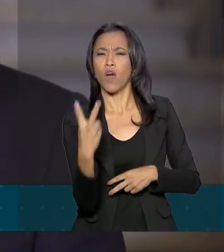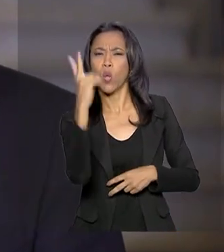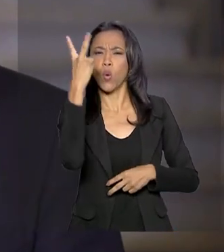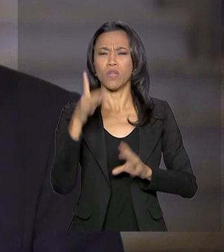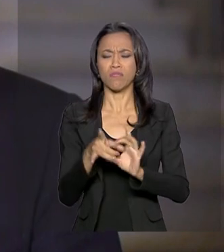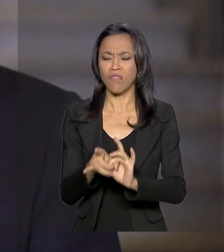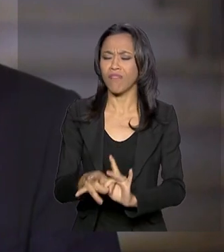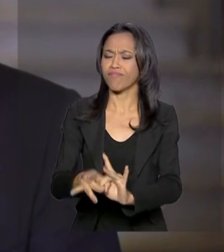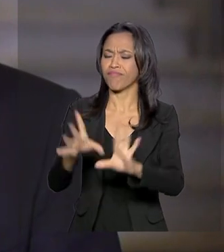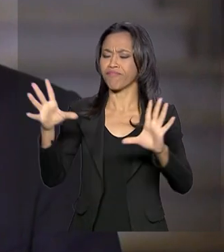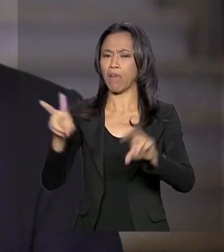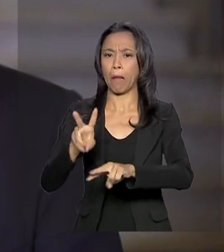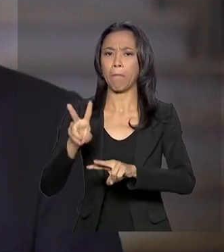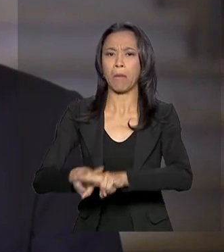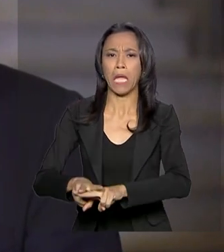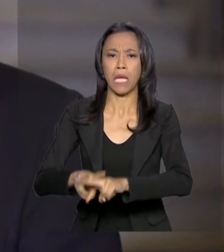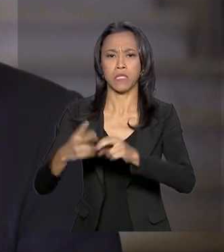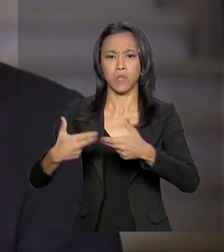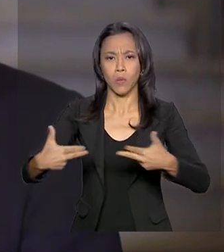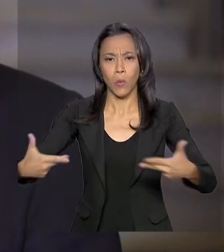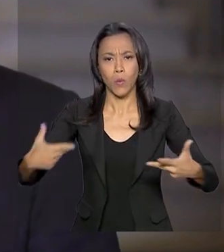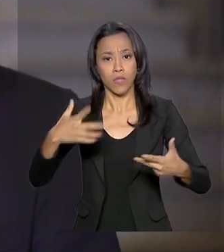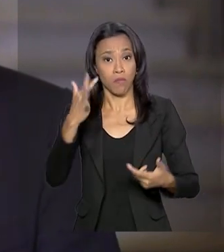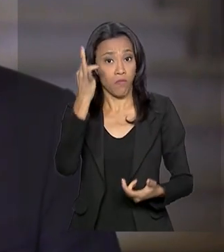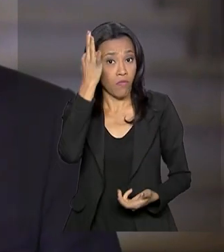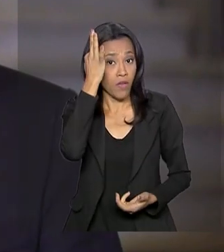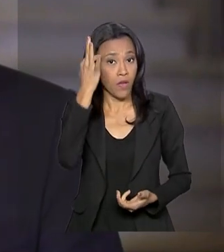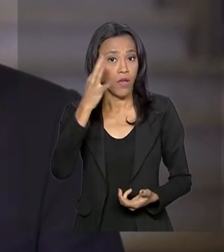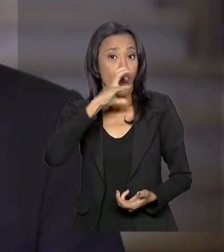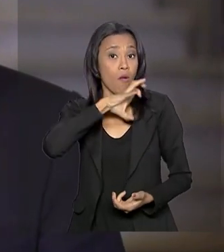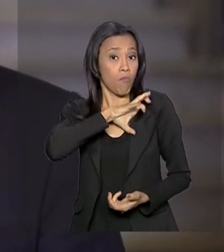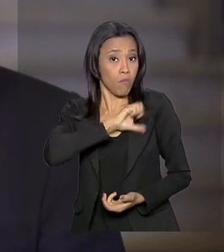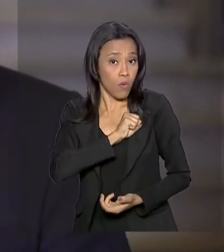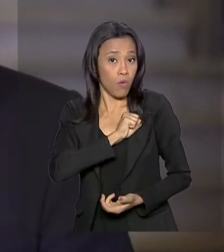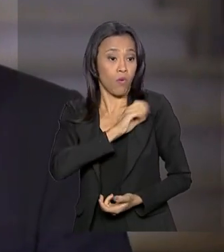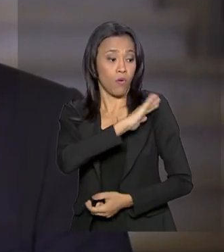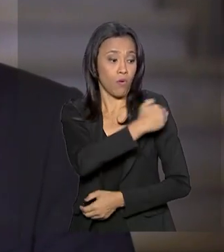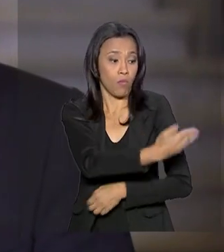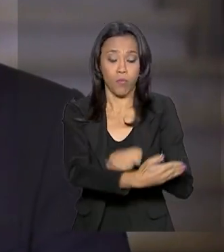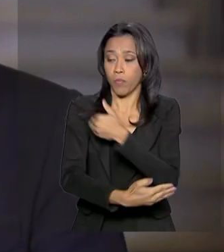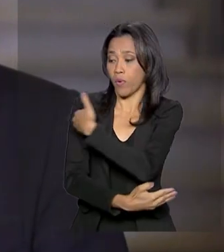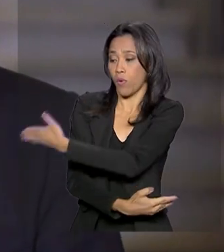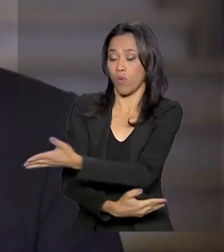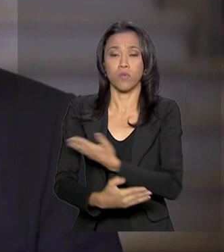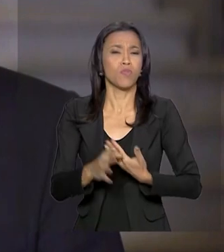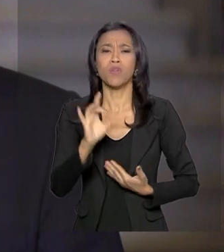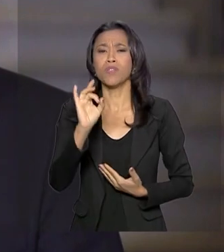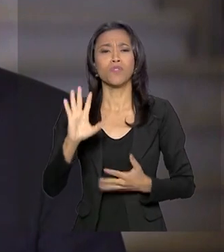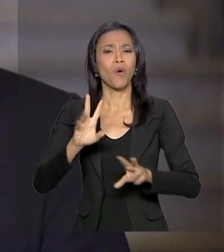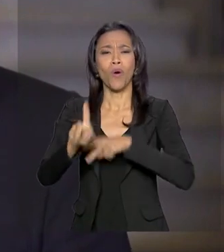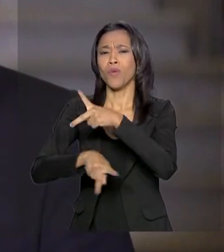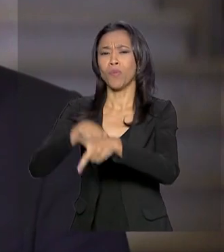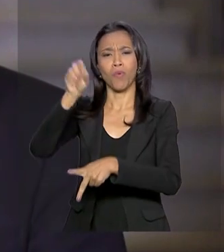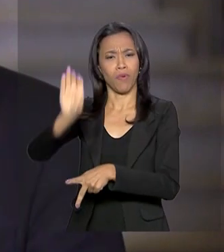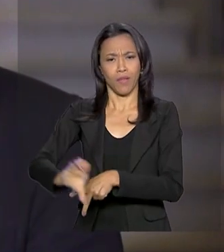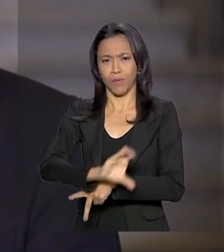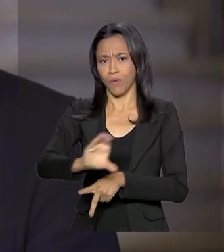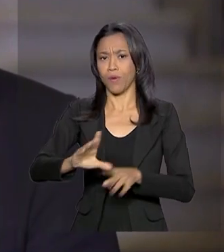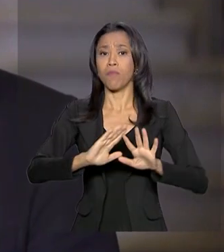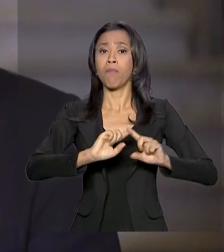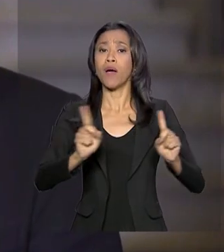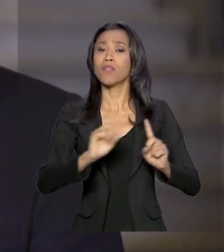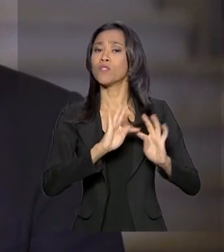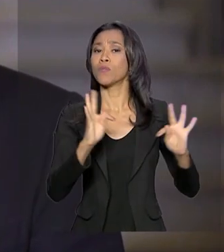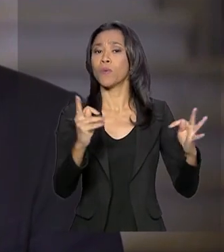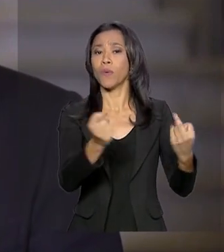da fé, do amor ao próximo, que são sentimentos não só do povo católico, mas de todas aquelas pessoas